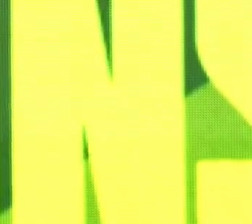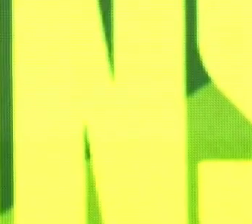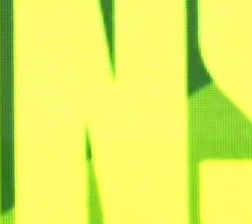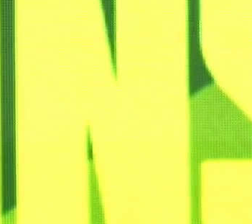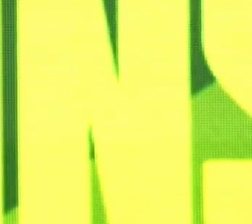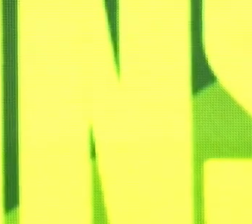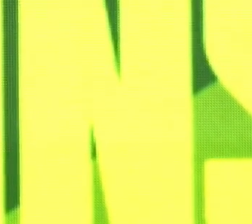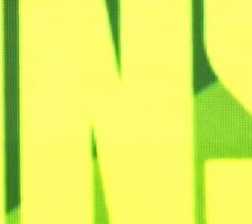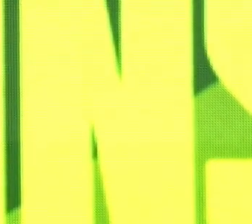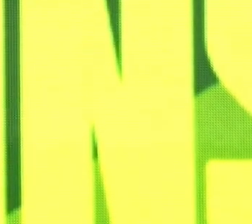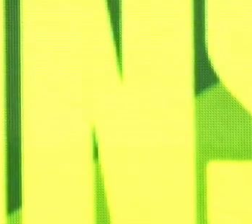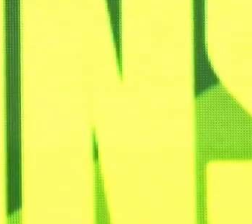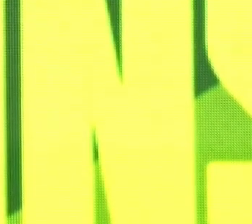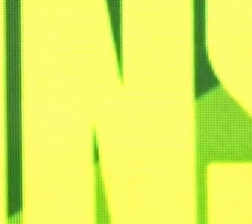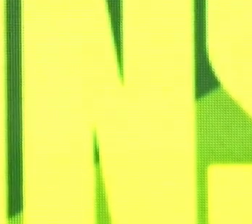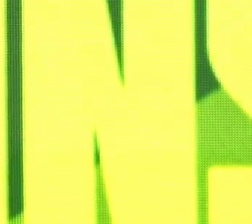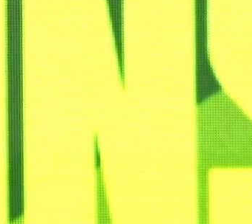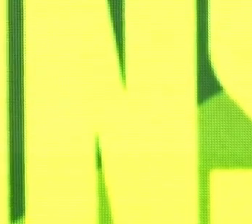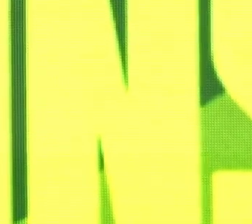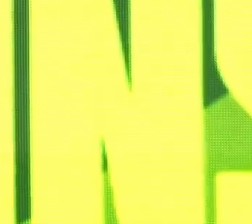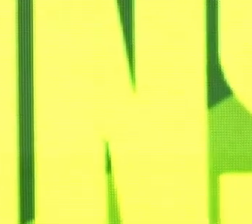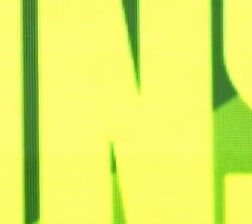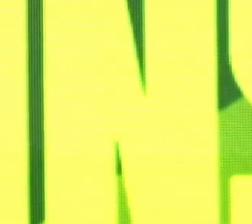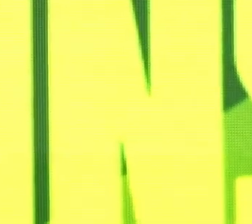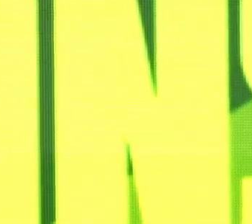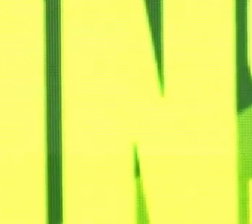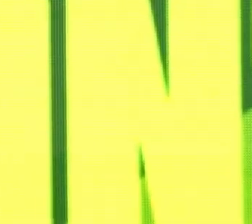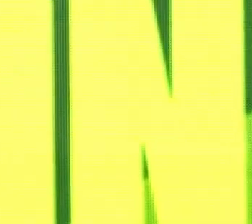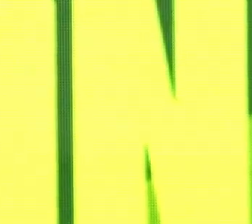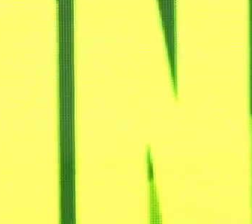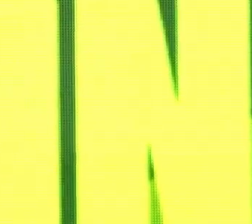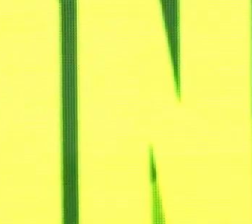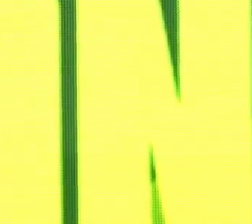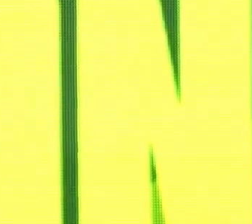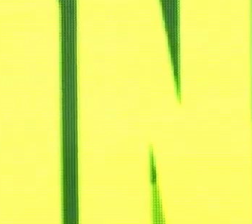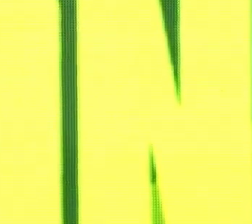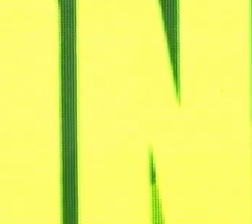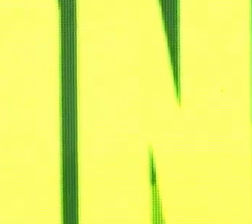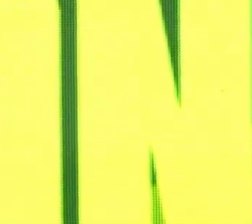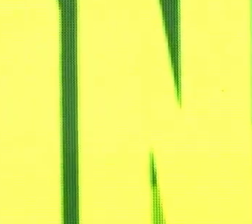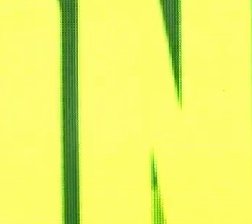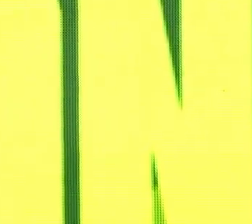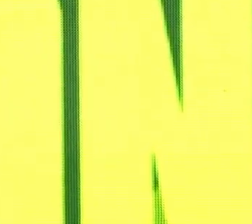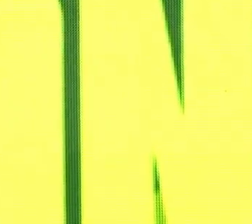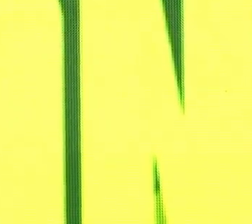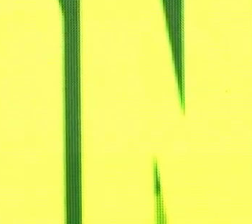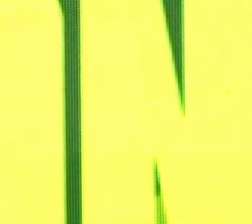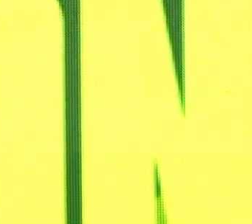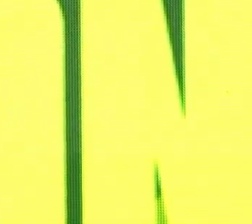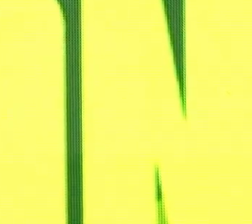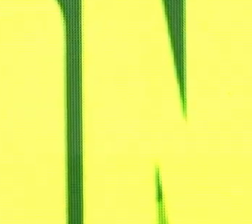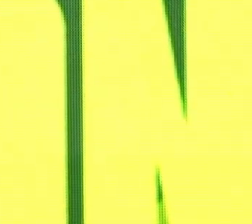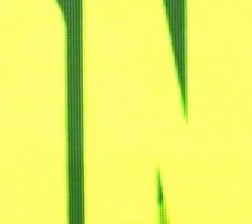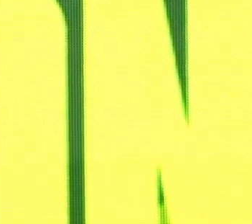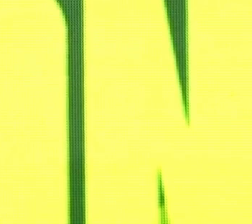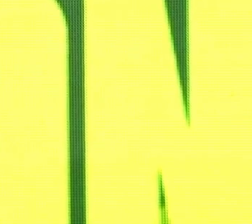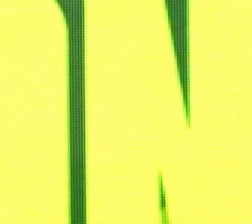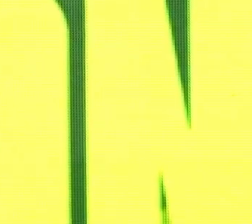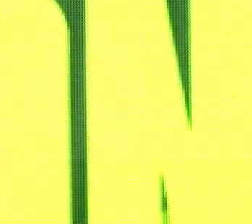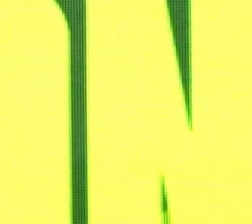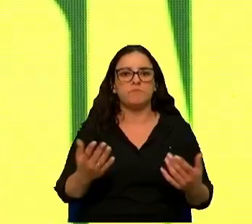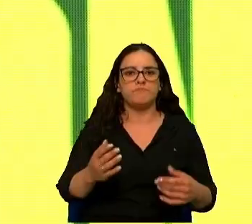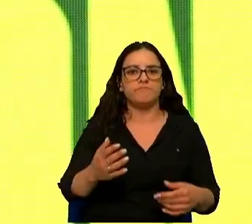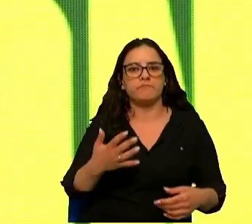Vamos agora olhar para uma outra vertente da inteligência artificial e tantos de nós já